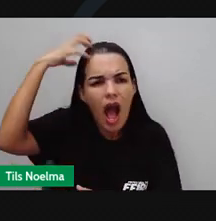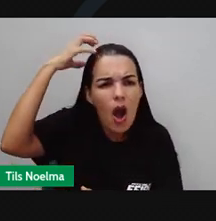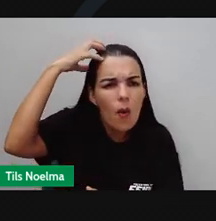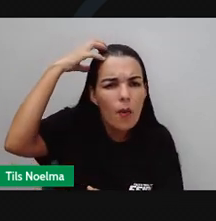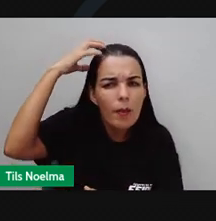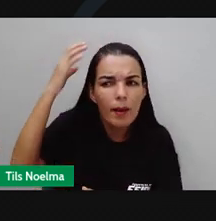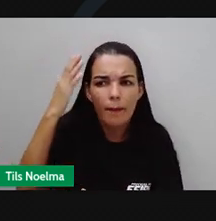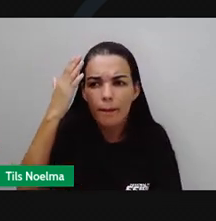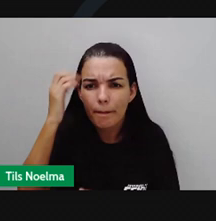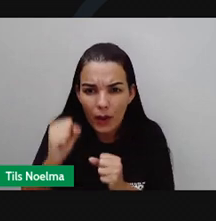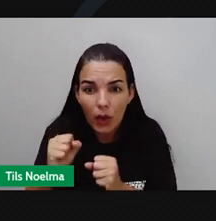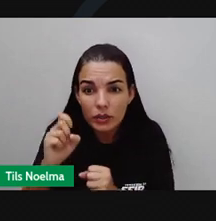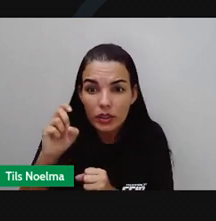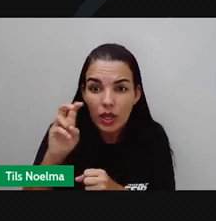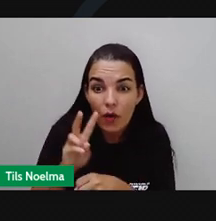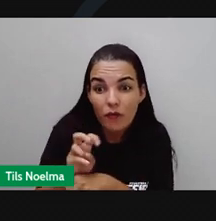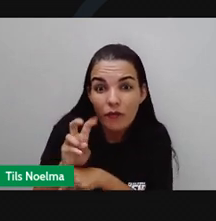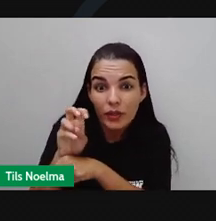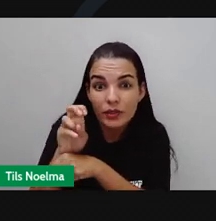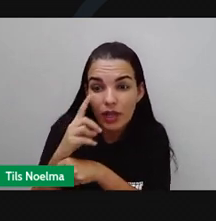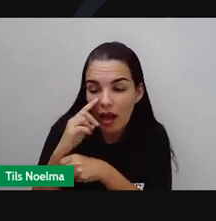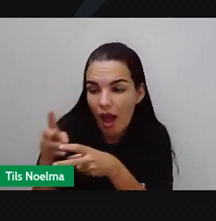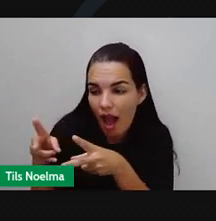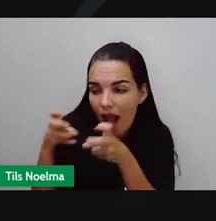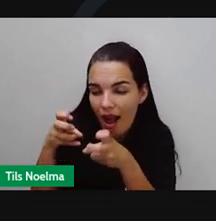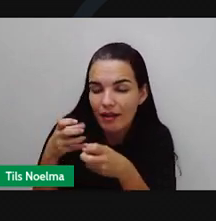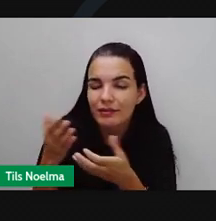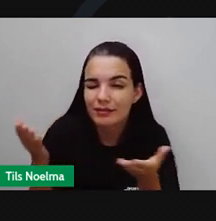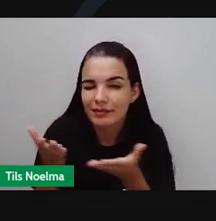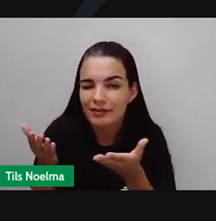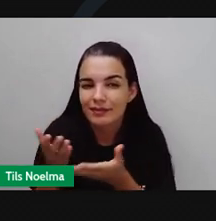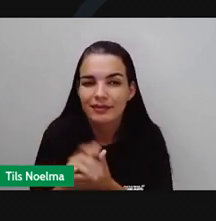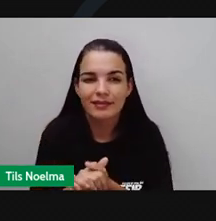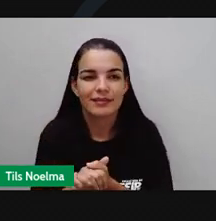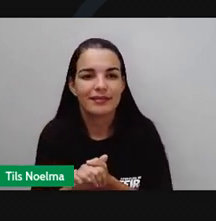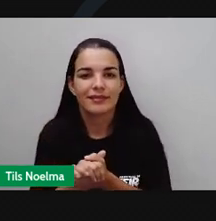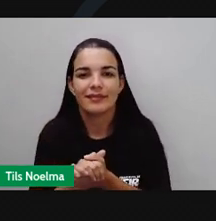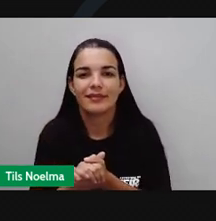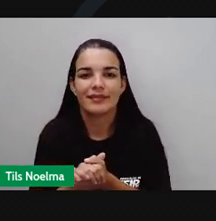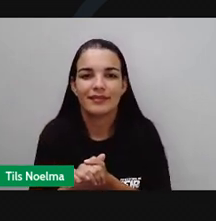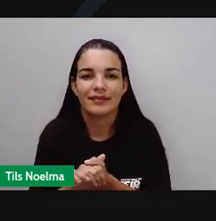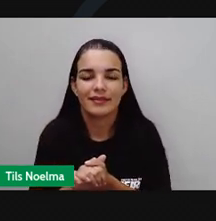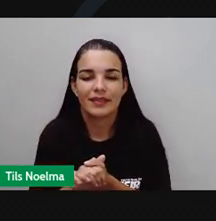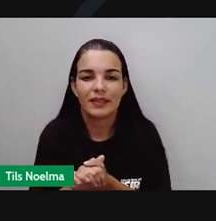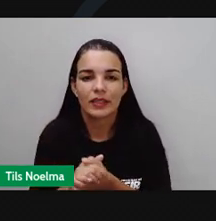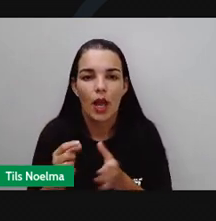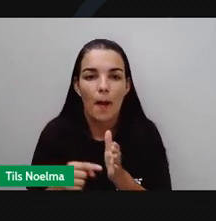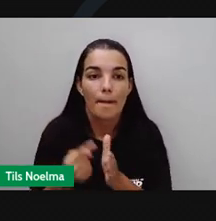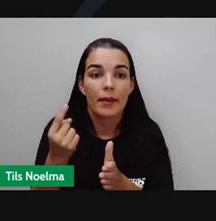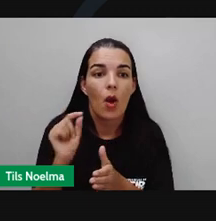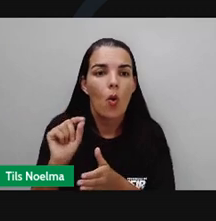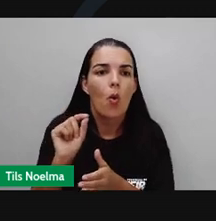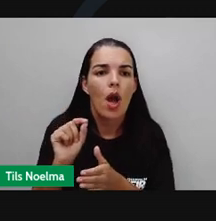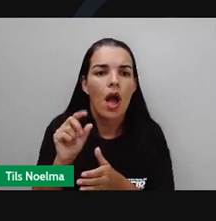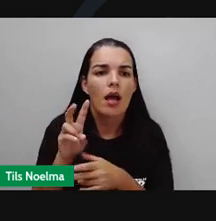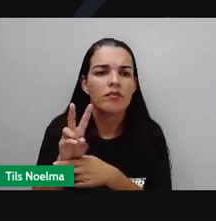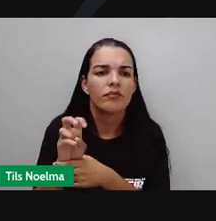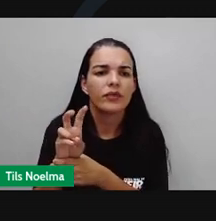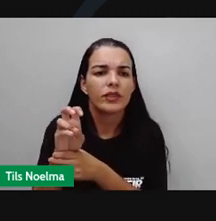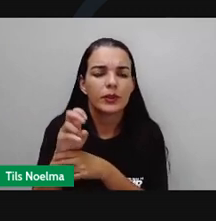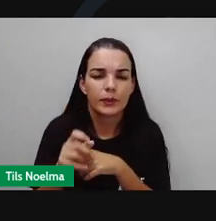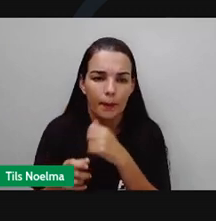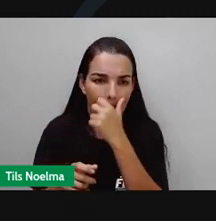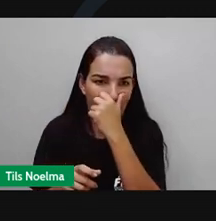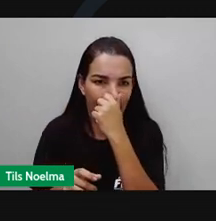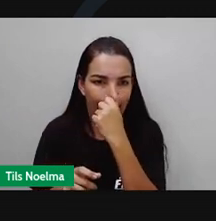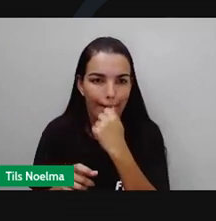vírus. Você sabe o que são os vírus? Preste atenção que nós vamos contar para você. O que são os vírus? Os vírus